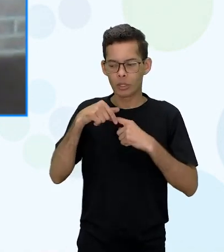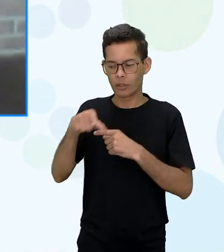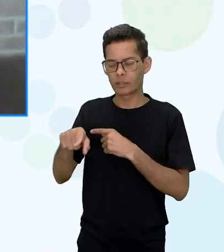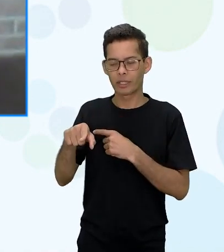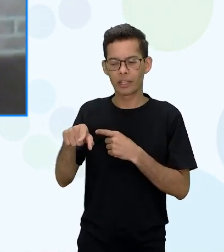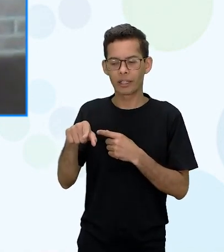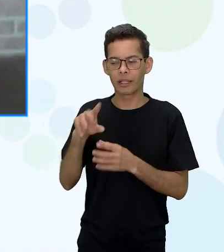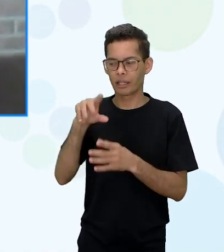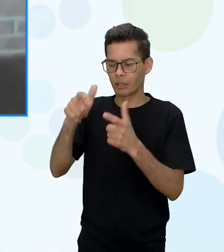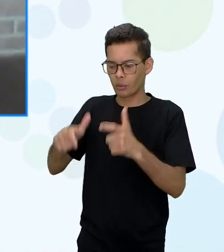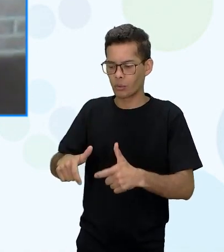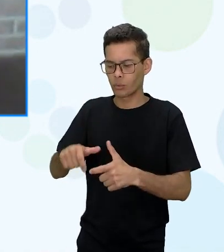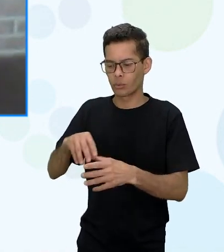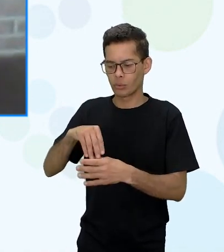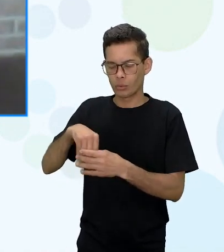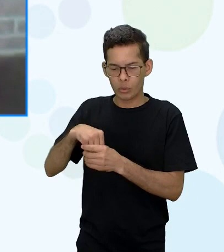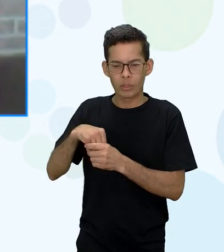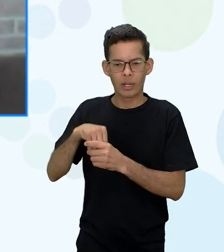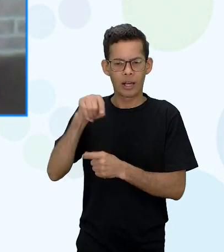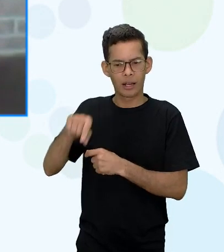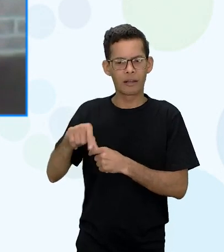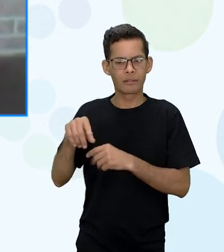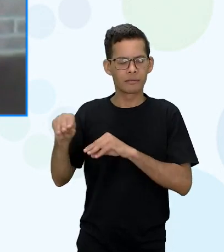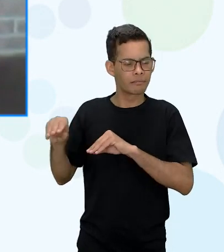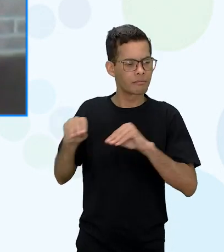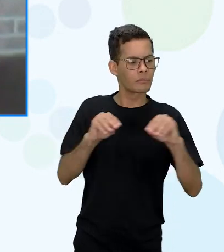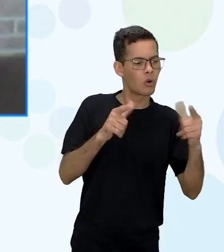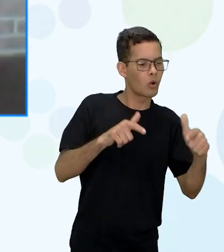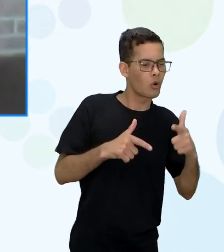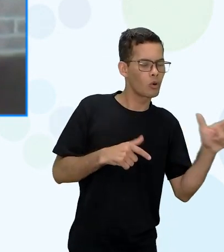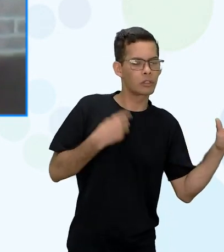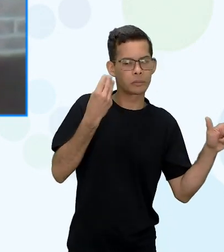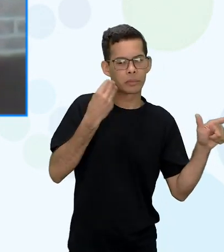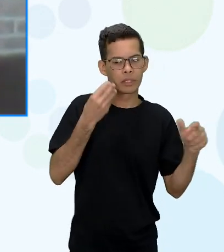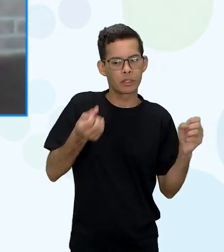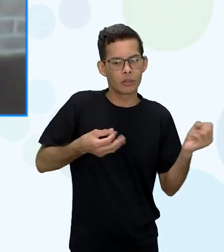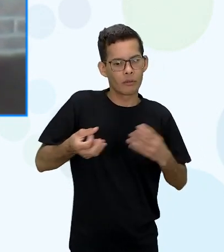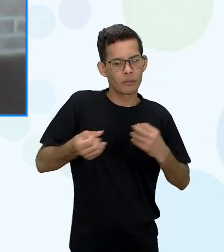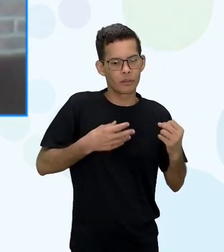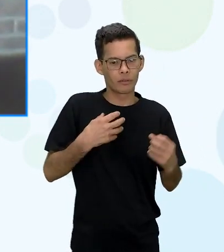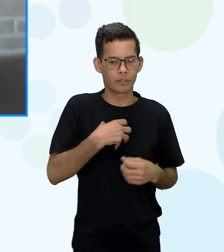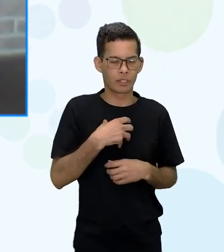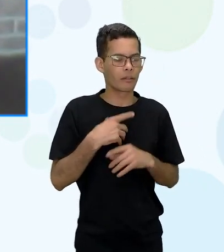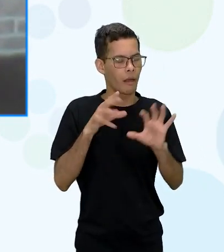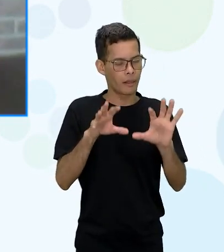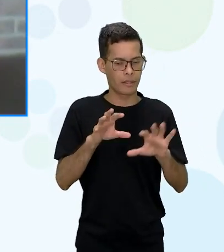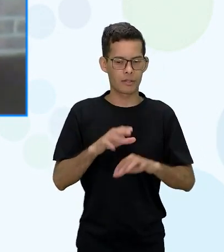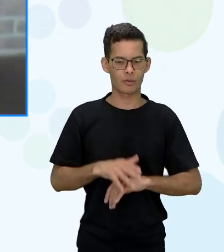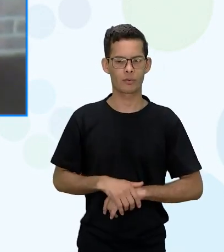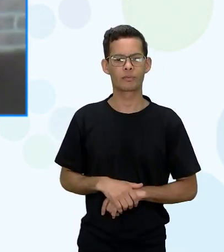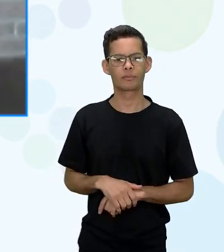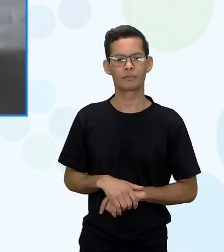estava e vivenciar todas as experiências que ela vivenciou né era isso